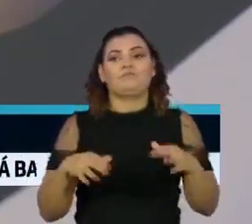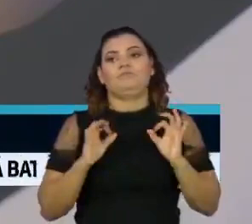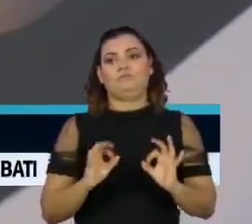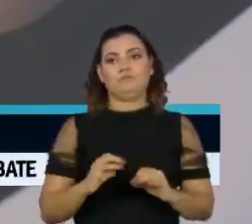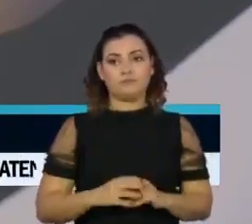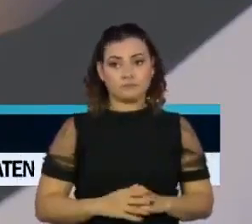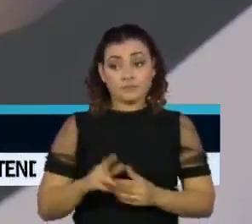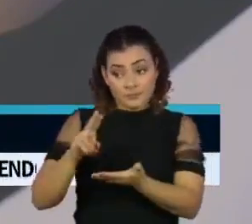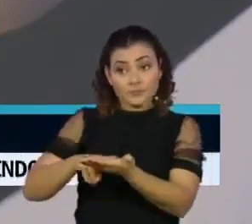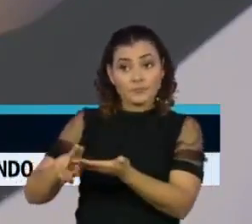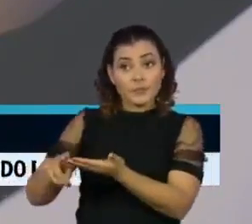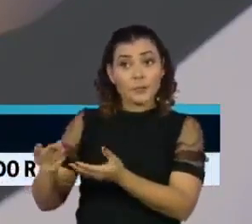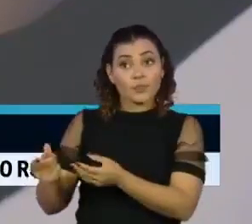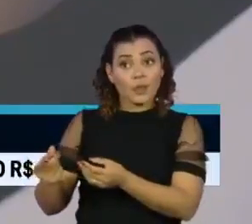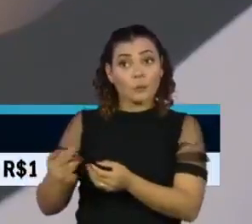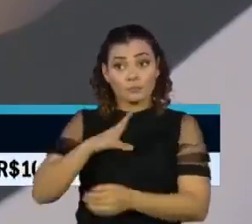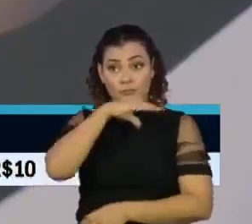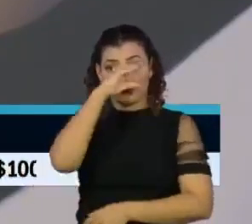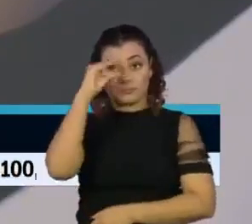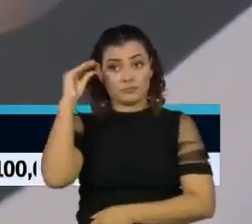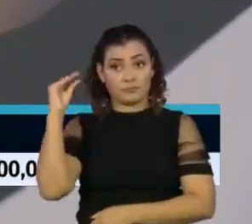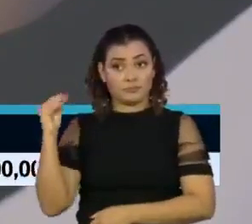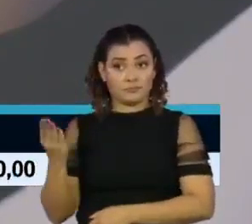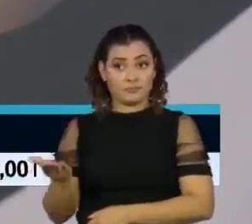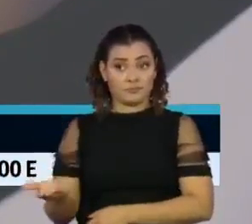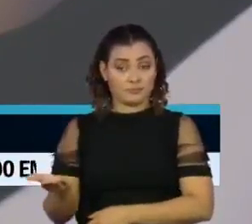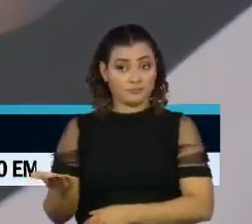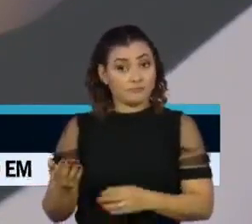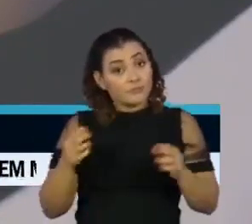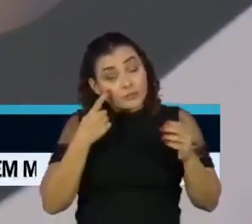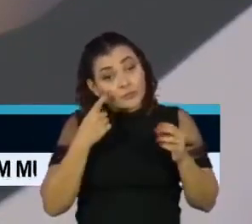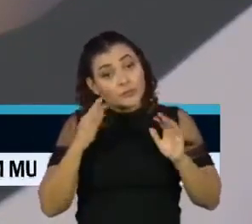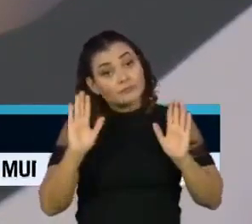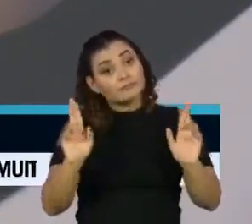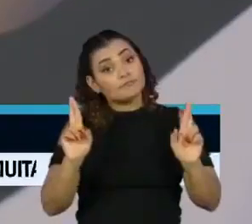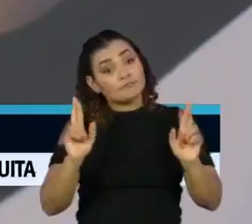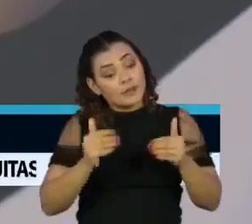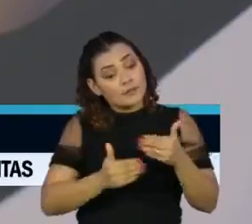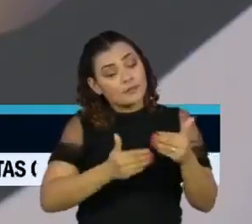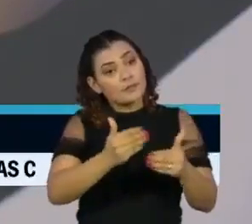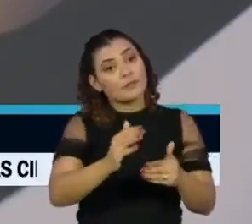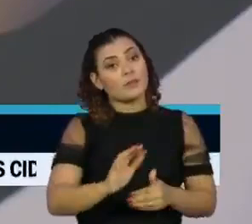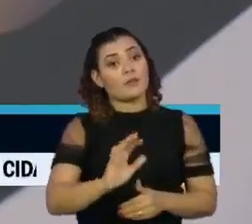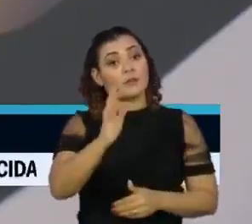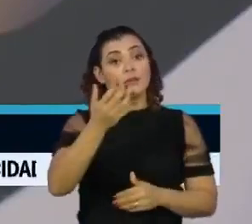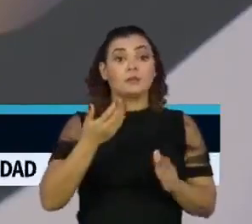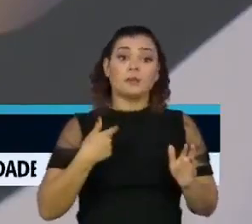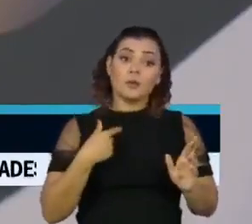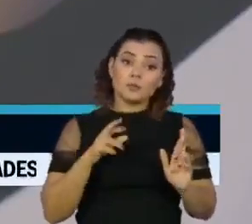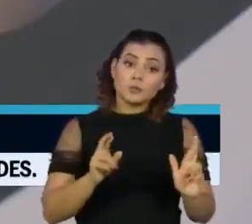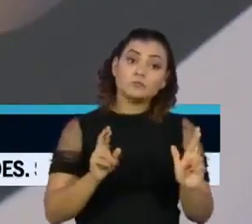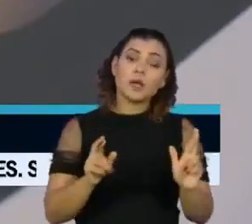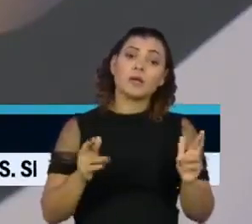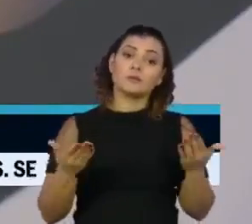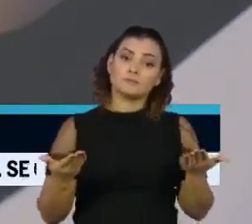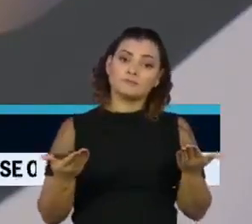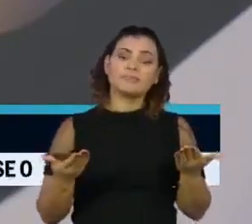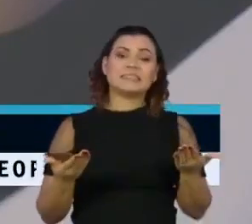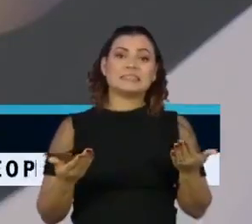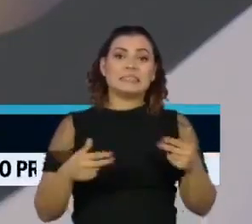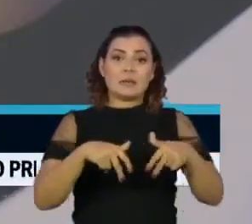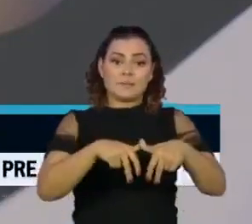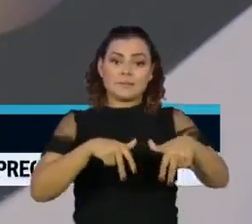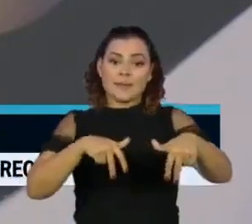eles ficam internados durante muito tempo. Então, vamos ver o que vai acontecer. E eu espero que esse distanciamento,